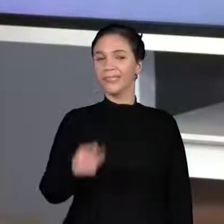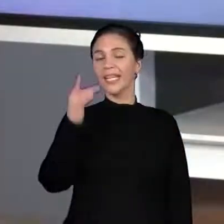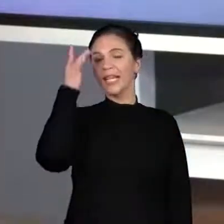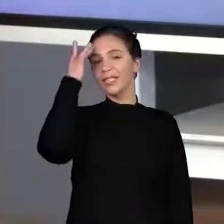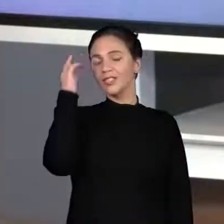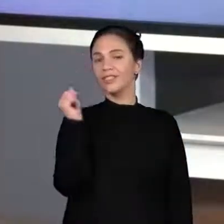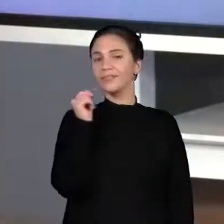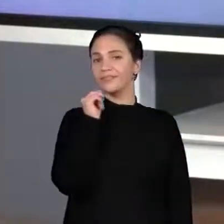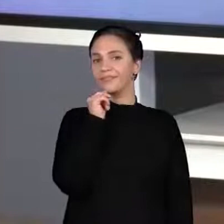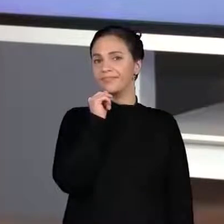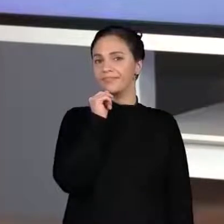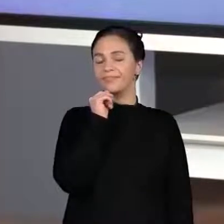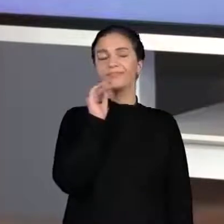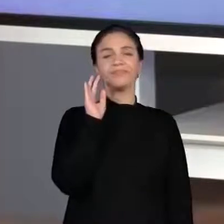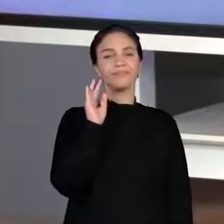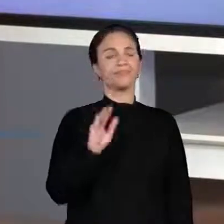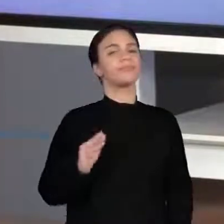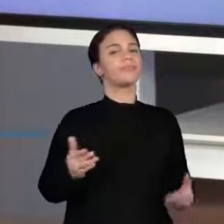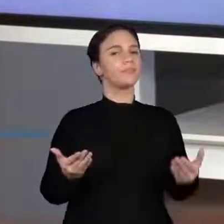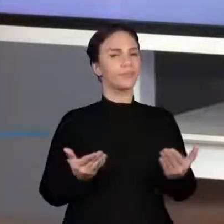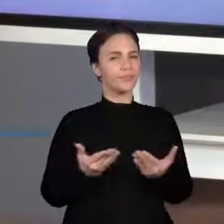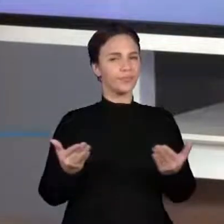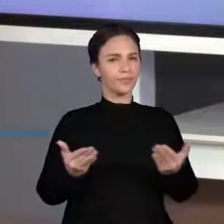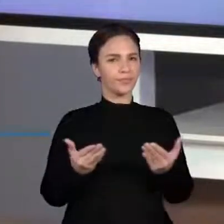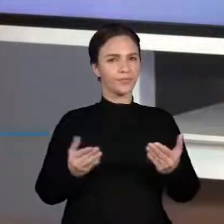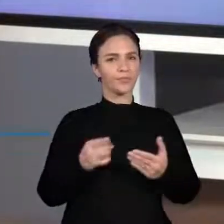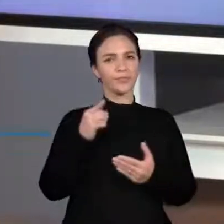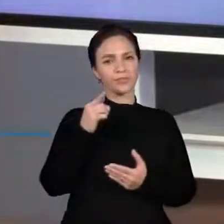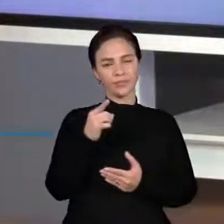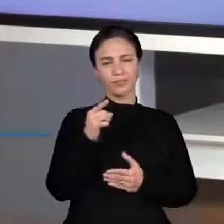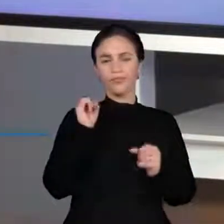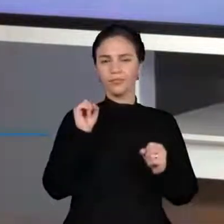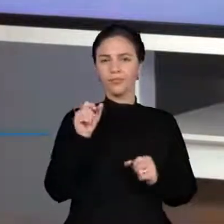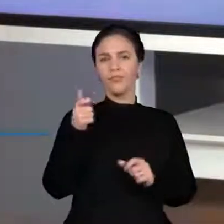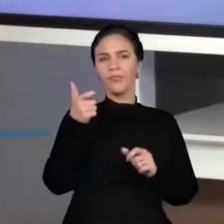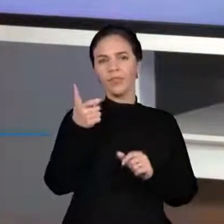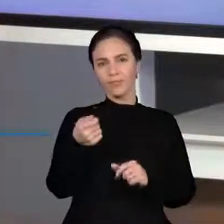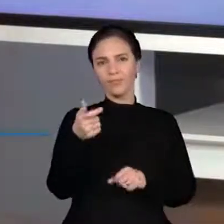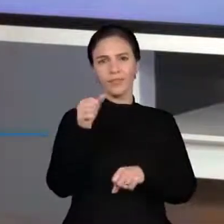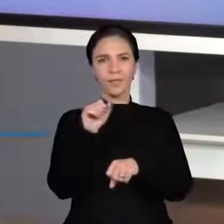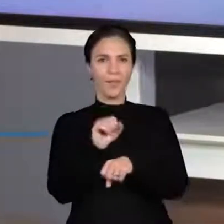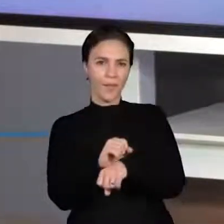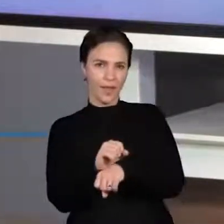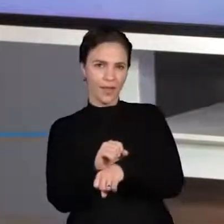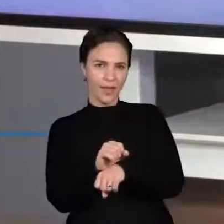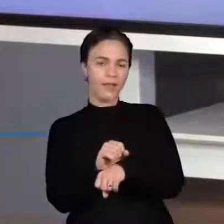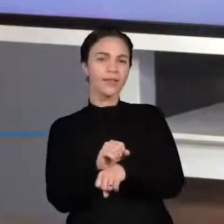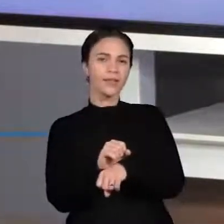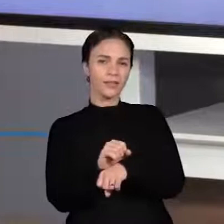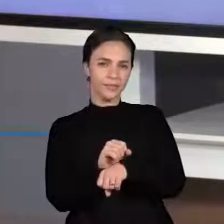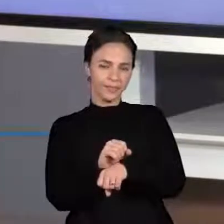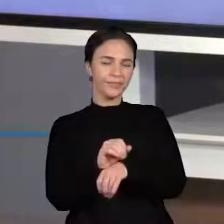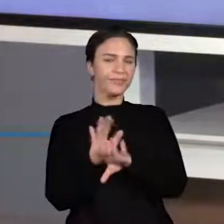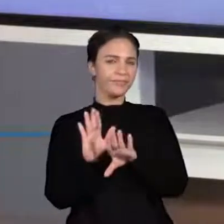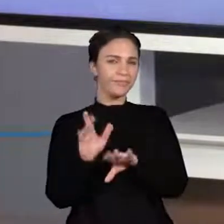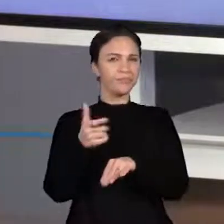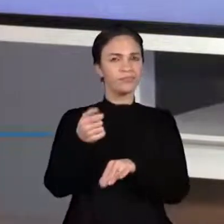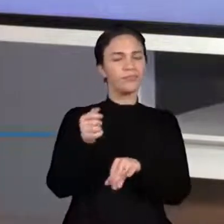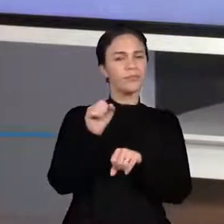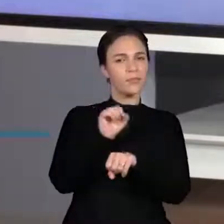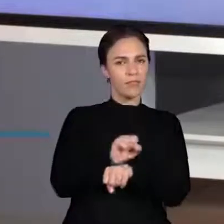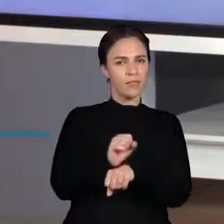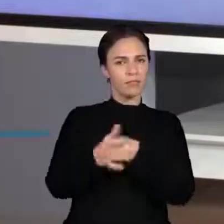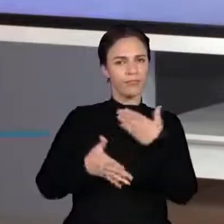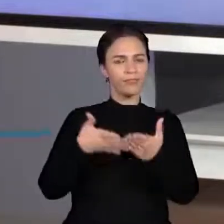Eu acho interessante, nesse momento, você pausar o vídeo. Como é uma aula que a gente está gravando, pausa o vídeo e